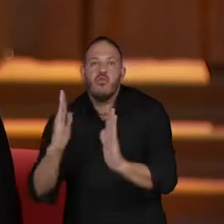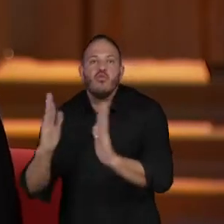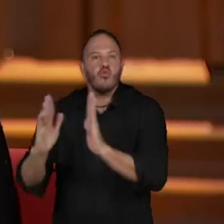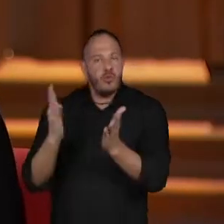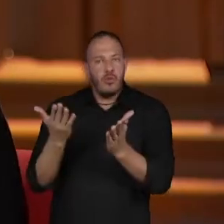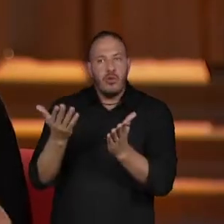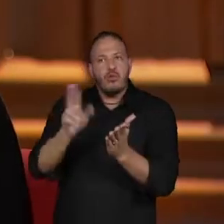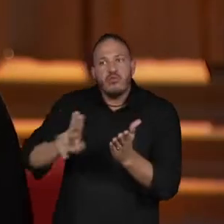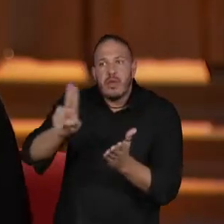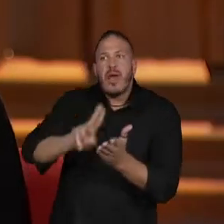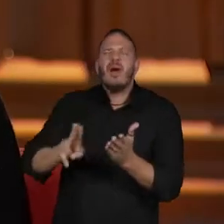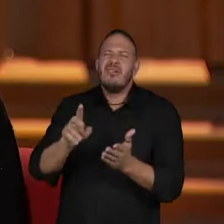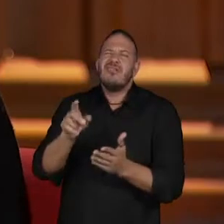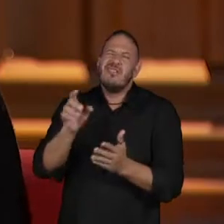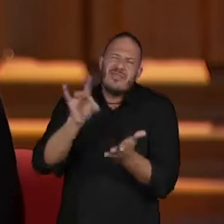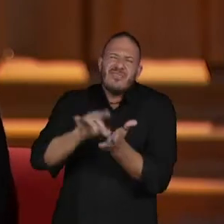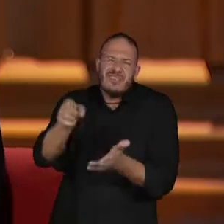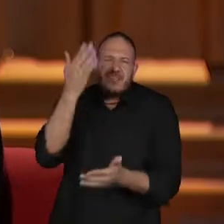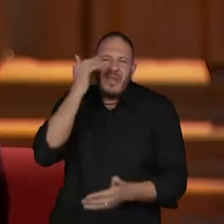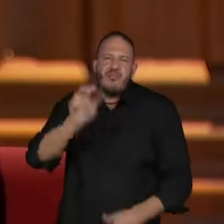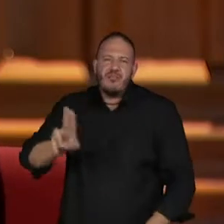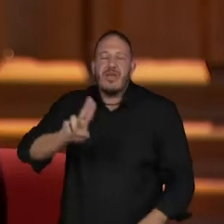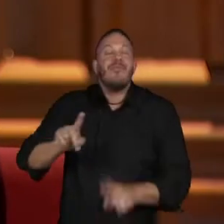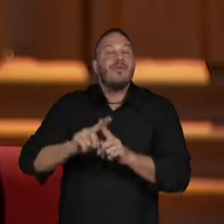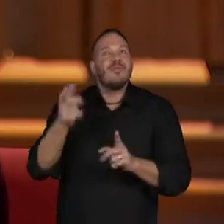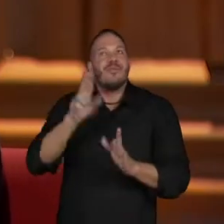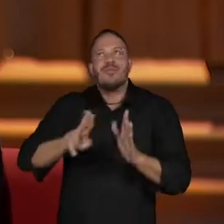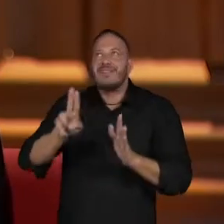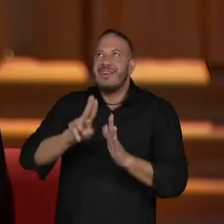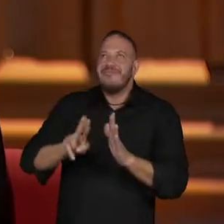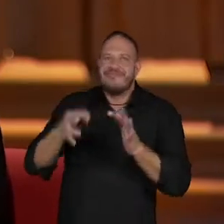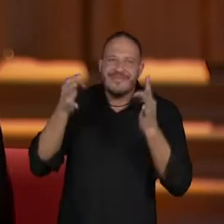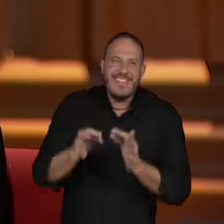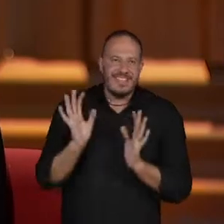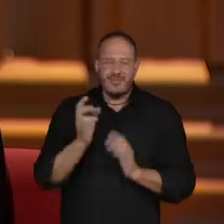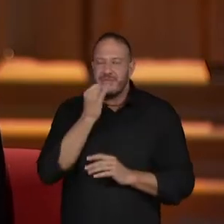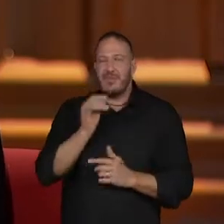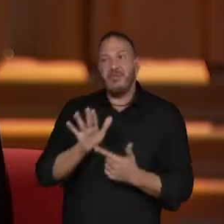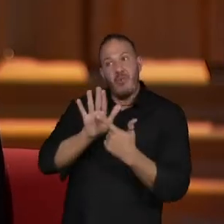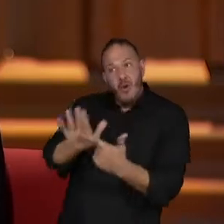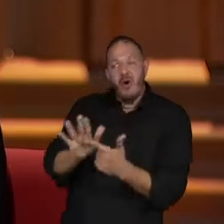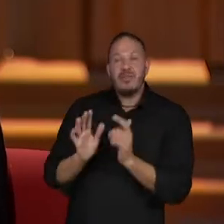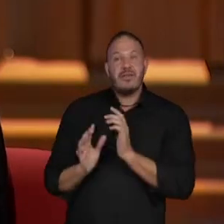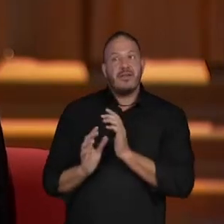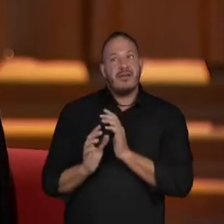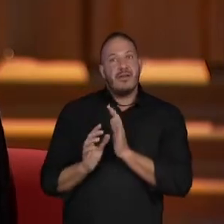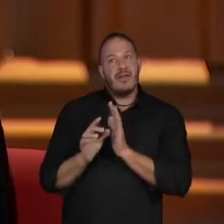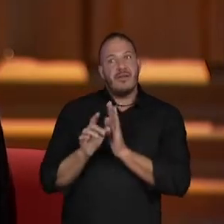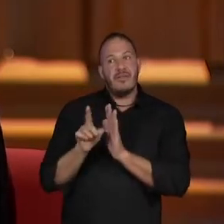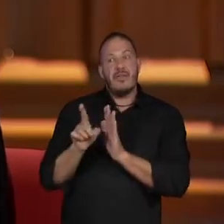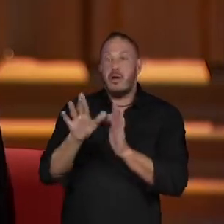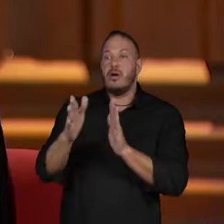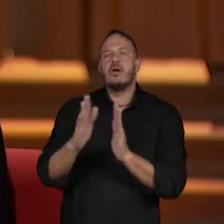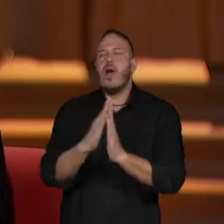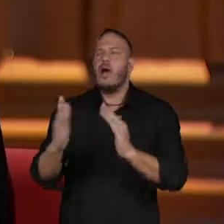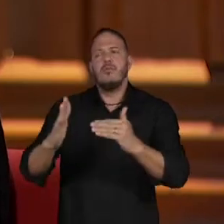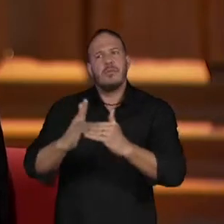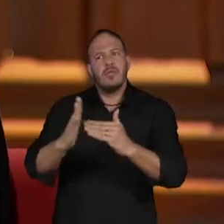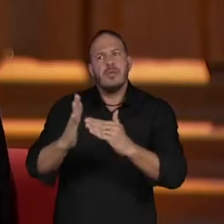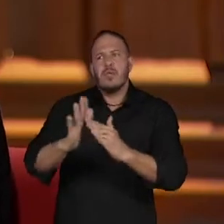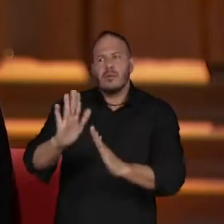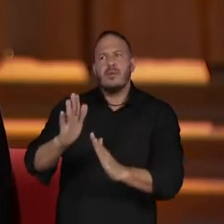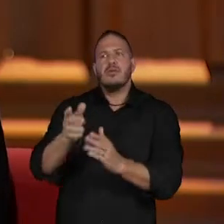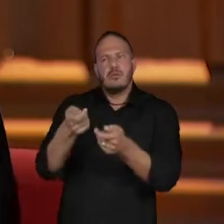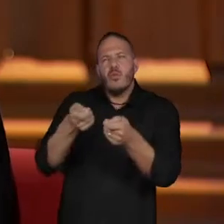usar, quer dizer, a nova geração já sabe usar, mas não sei se sabe usar muito bem. A gente dá exemplo, a gente limita, a gente controla